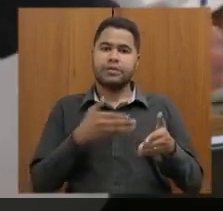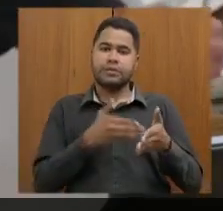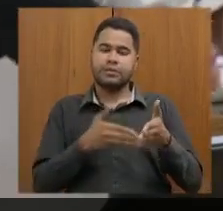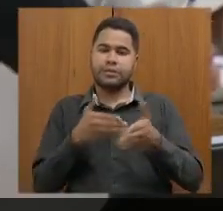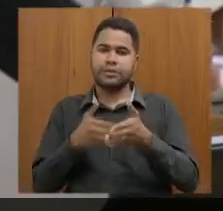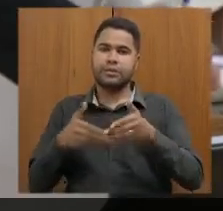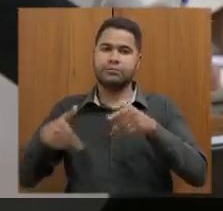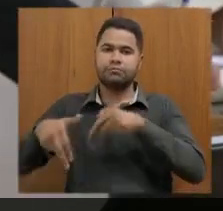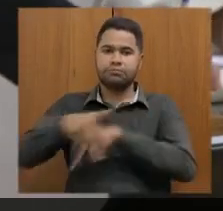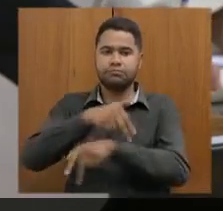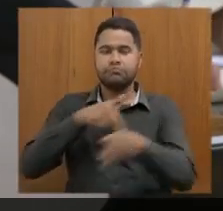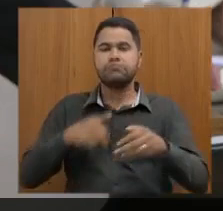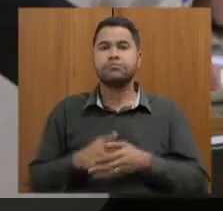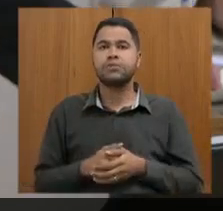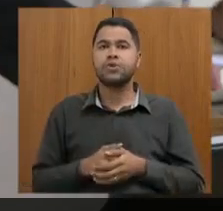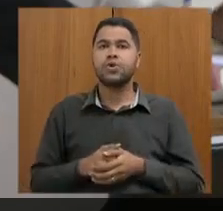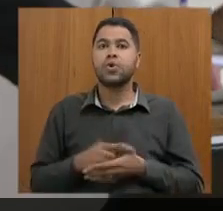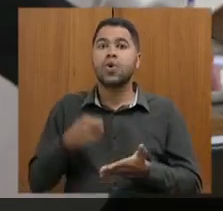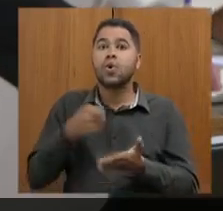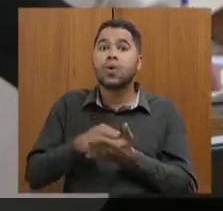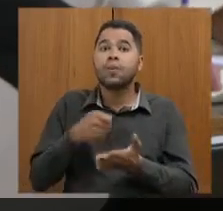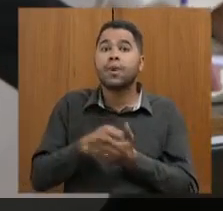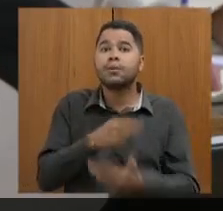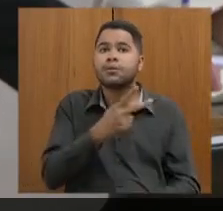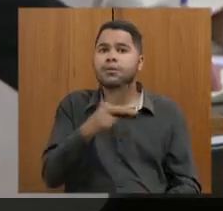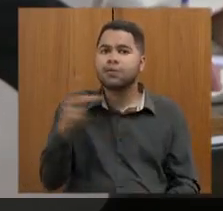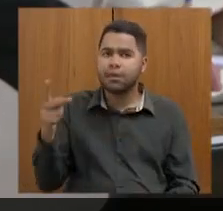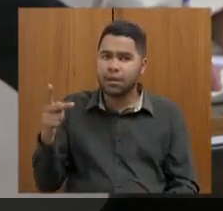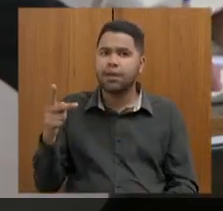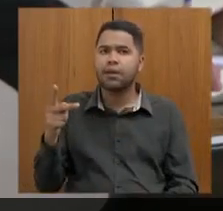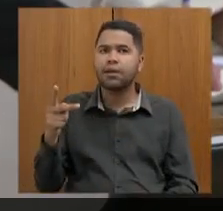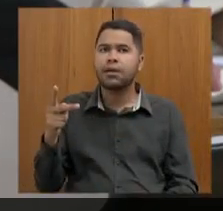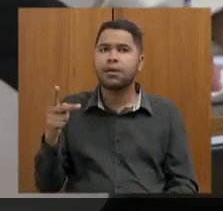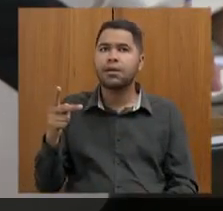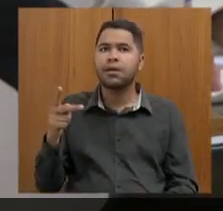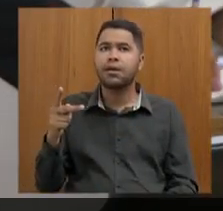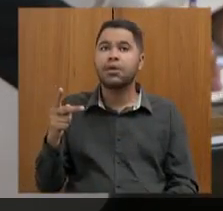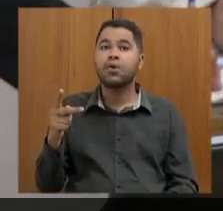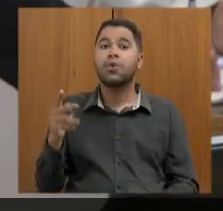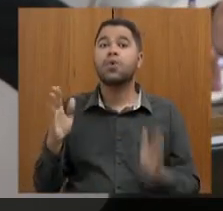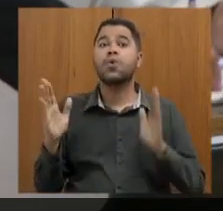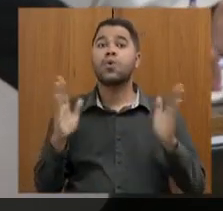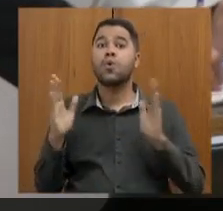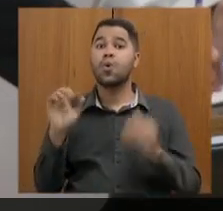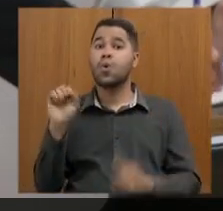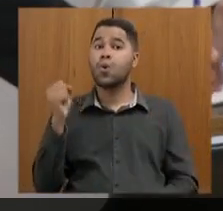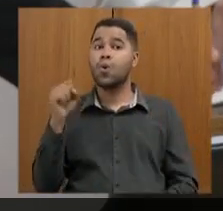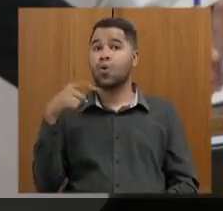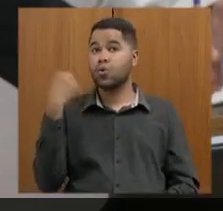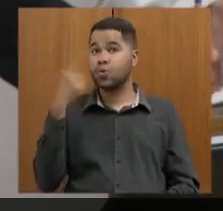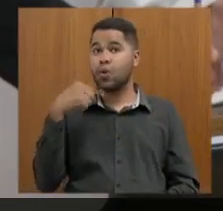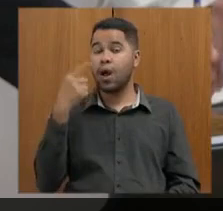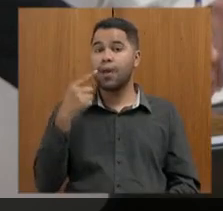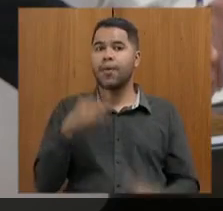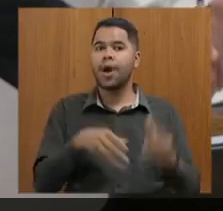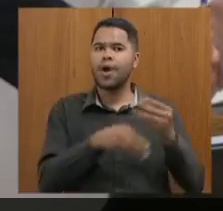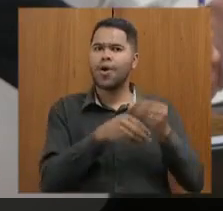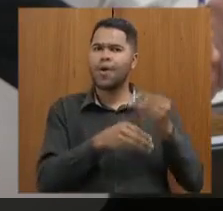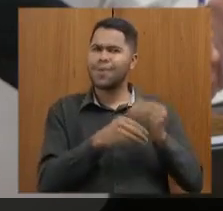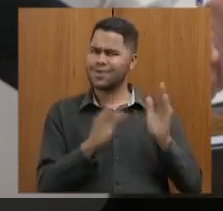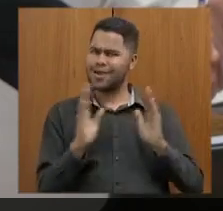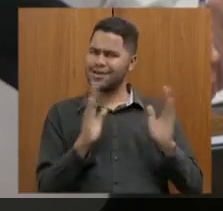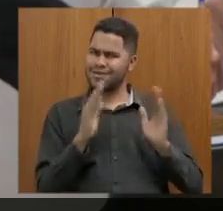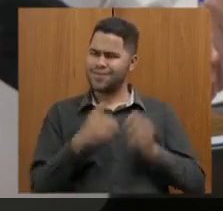circulação. Está sendo cobrado das auxiliares, então os auxiliares estão com jornada de oito horas de trabalho para compensar esse